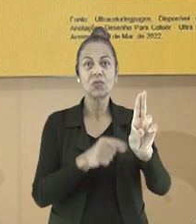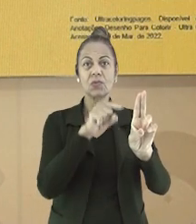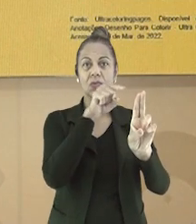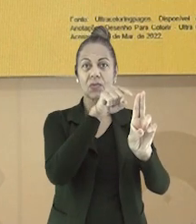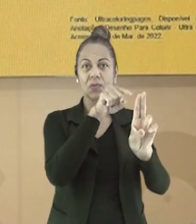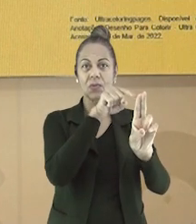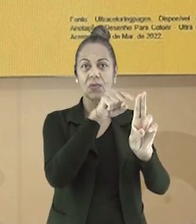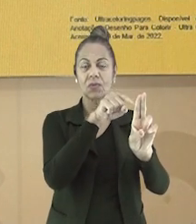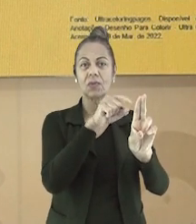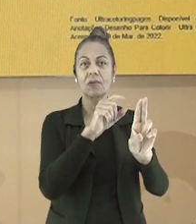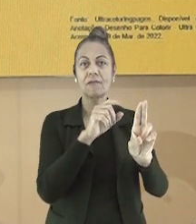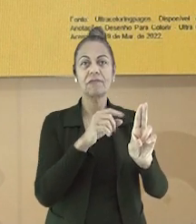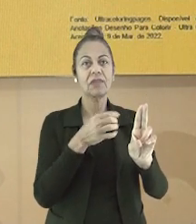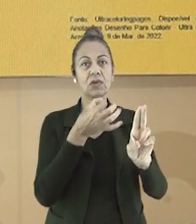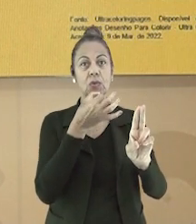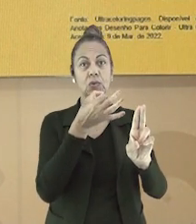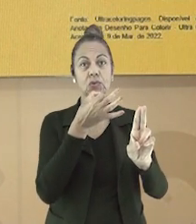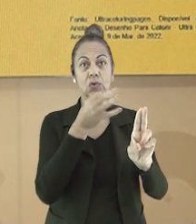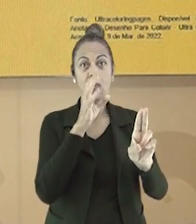caso, é o U.